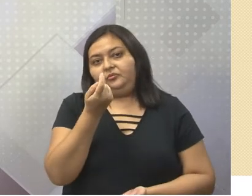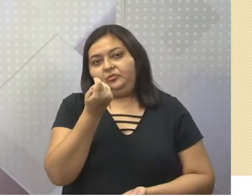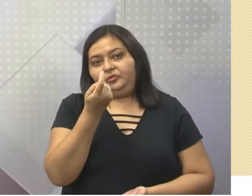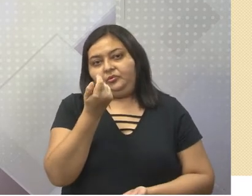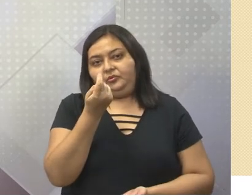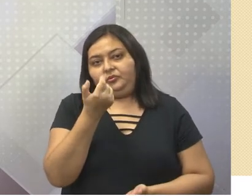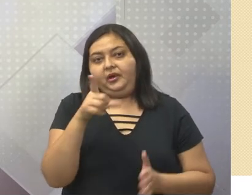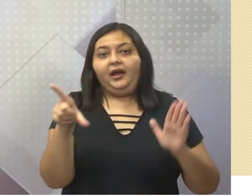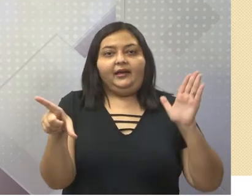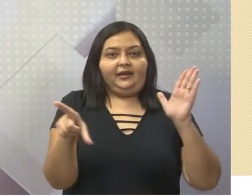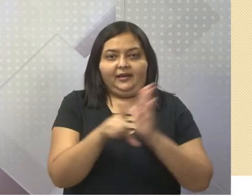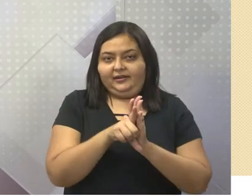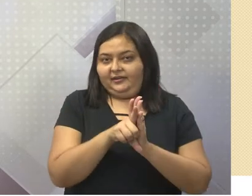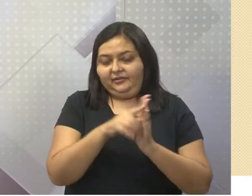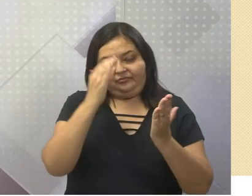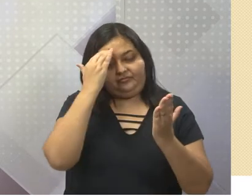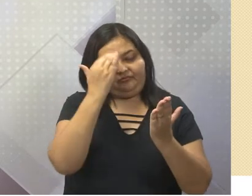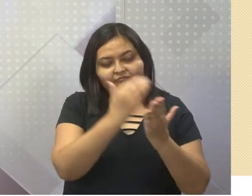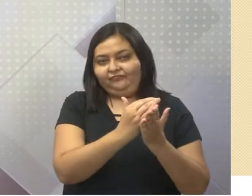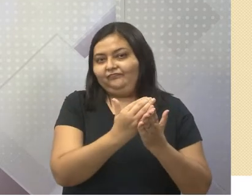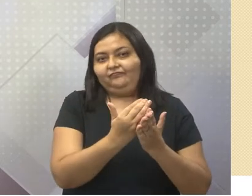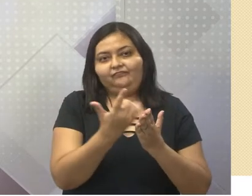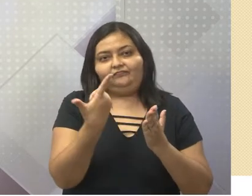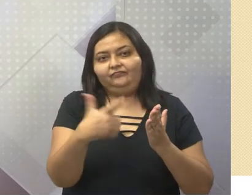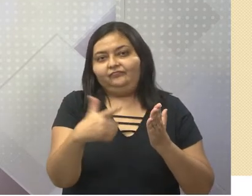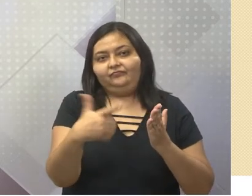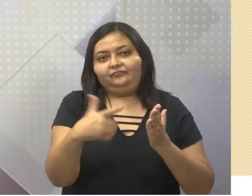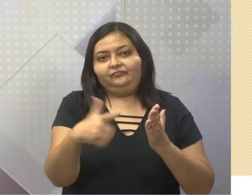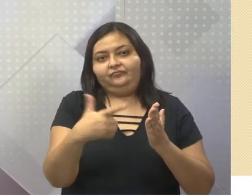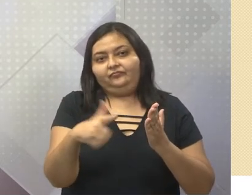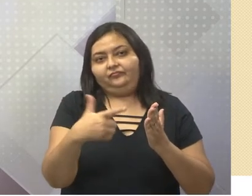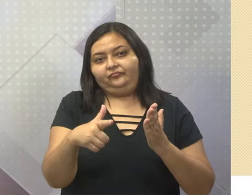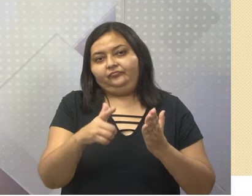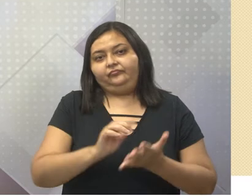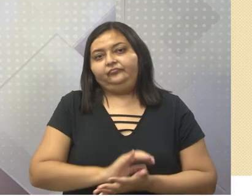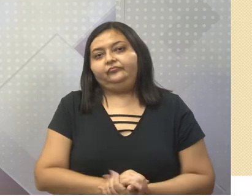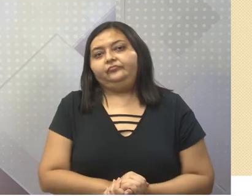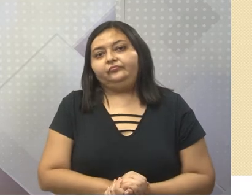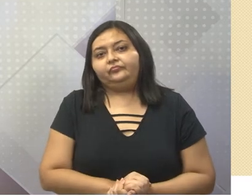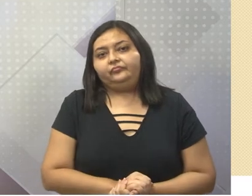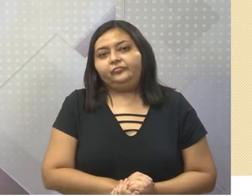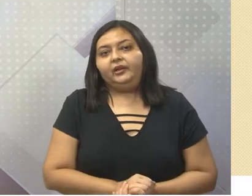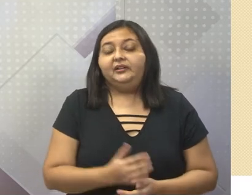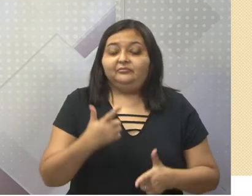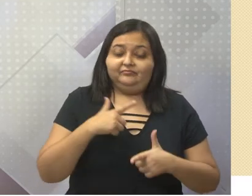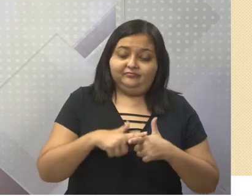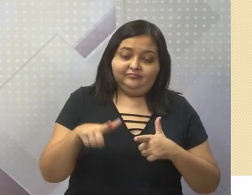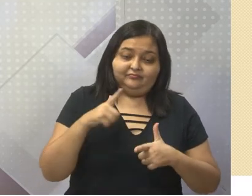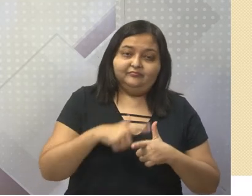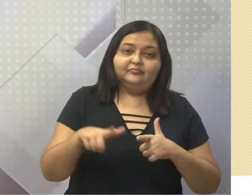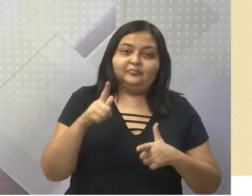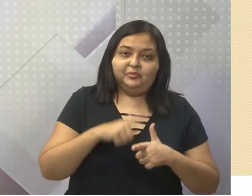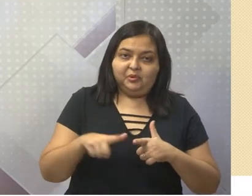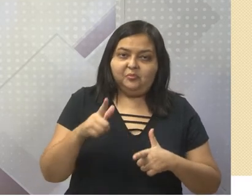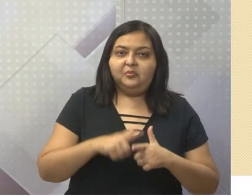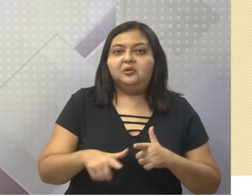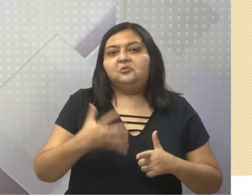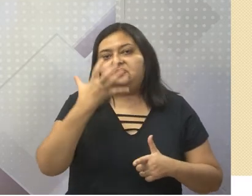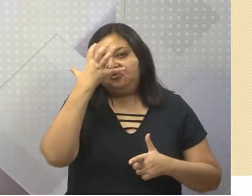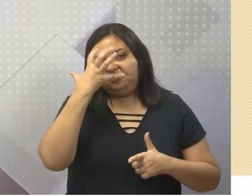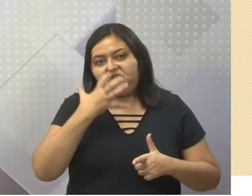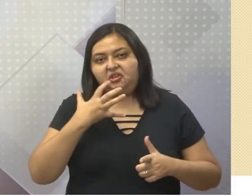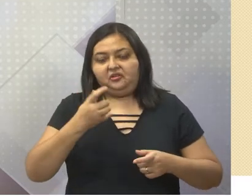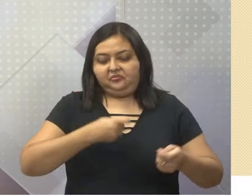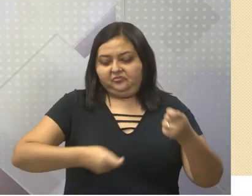lei não fosse com eles. Além do mais, tal proibição acabou gerando problemas sérios no